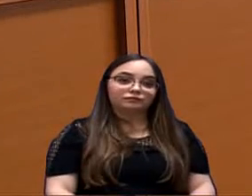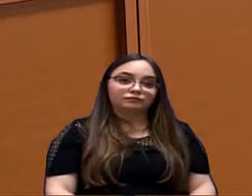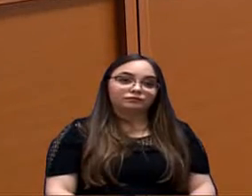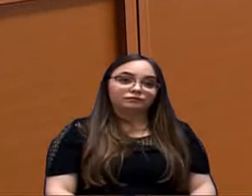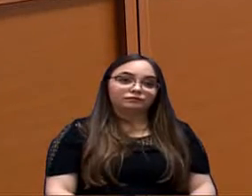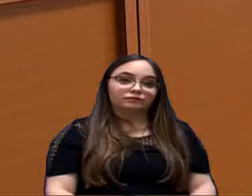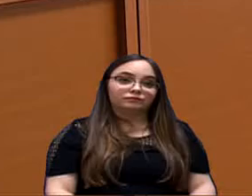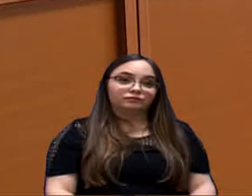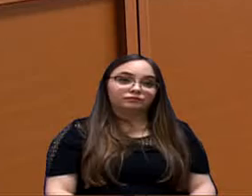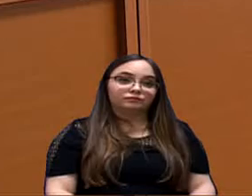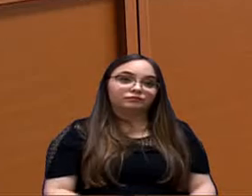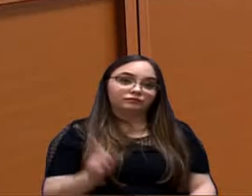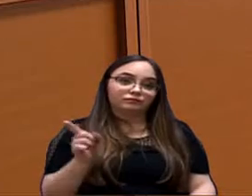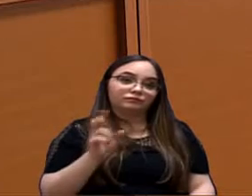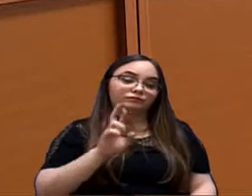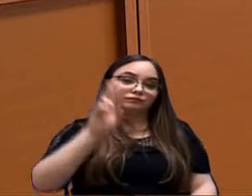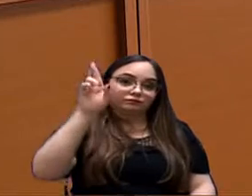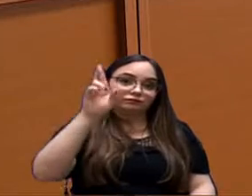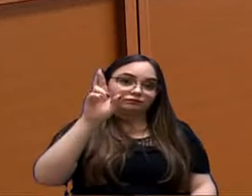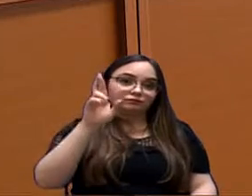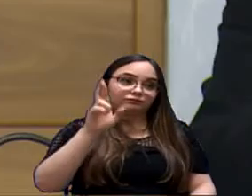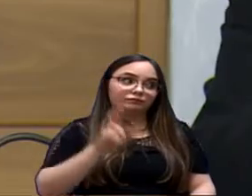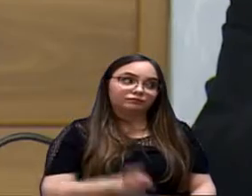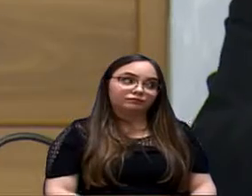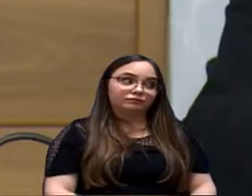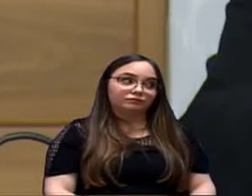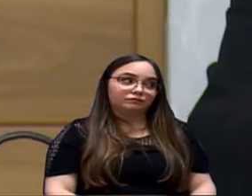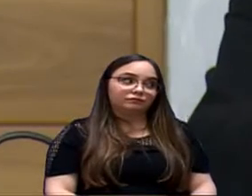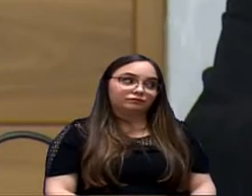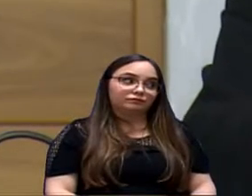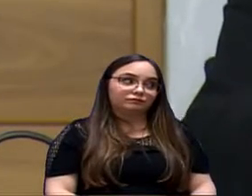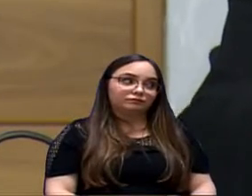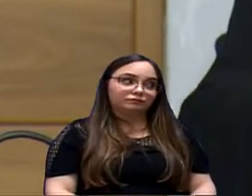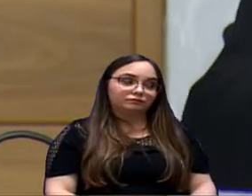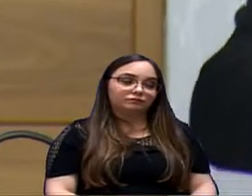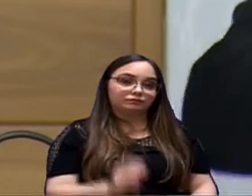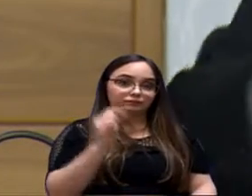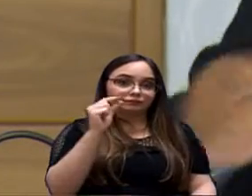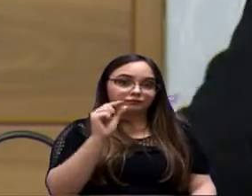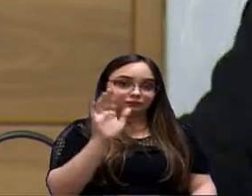Mas o líder... Um minutinho só.